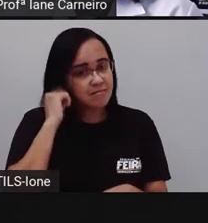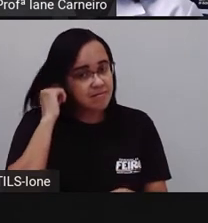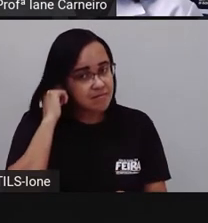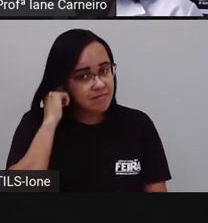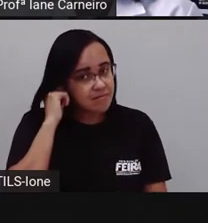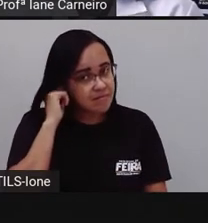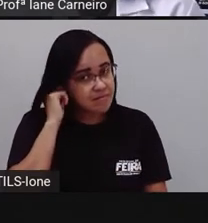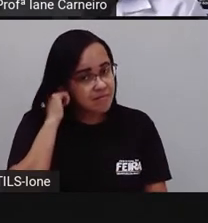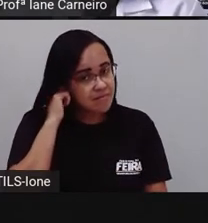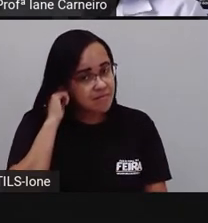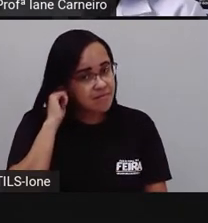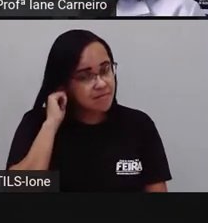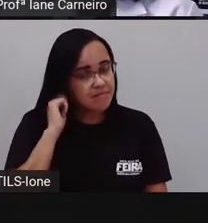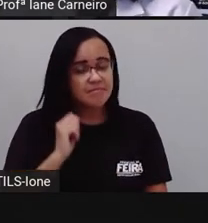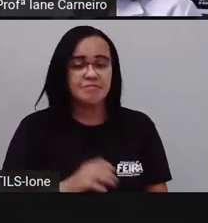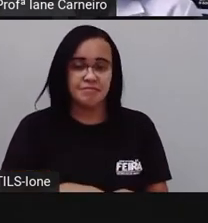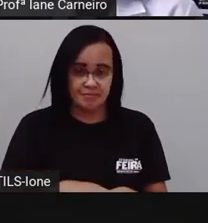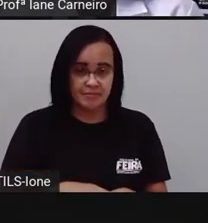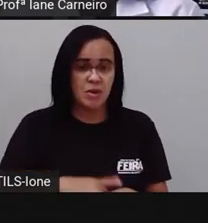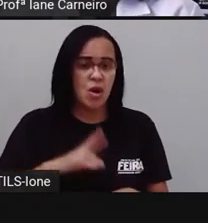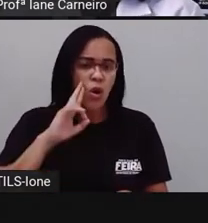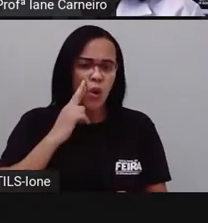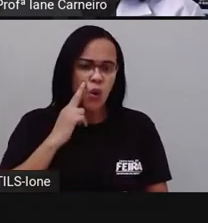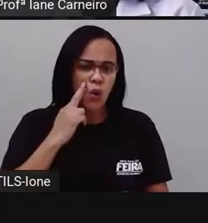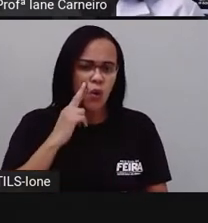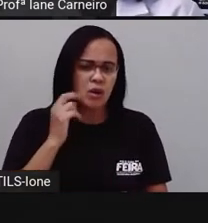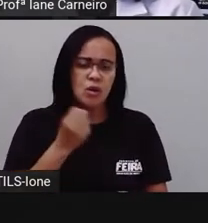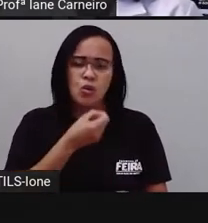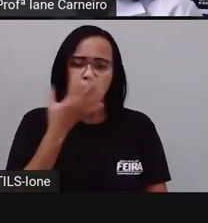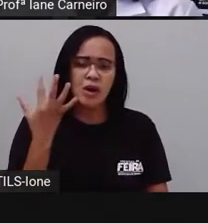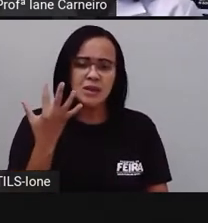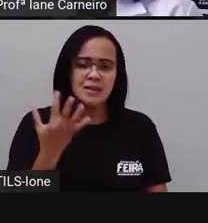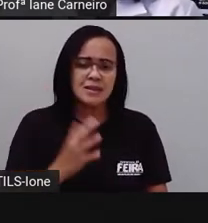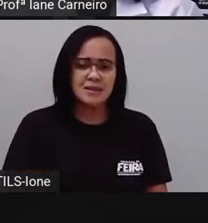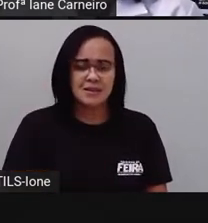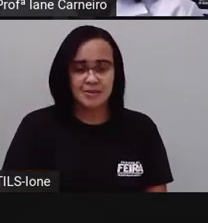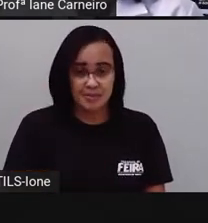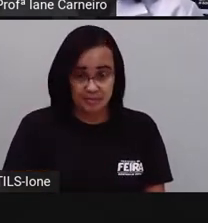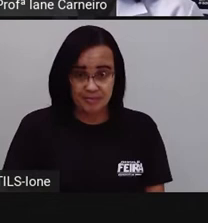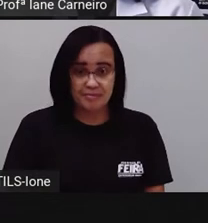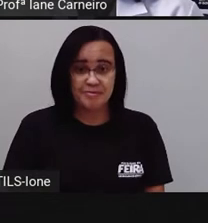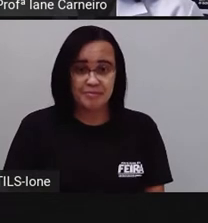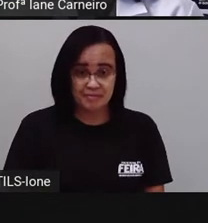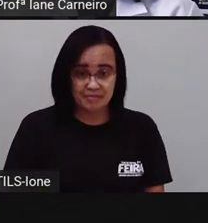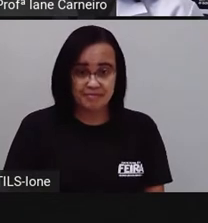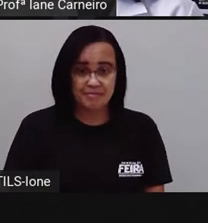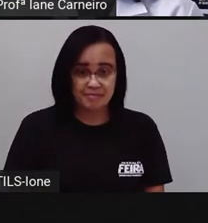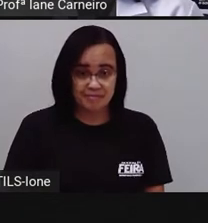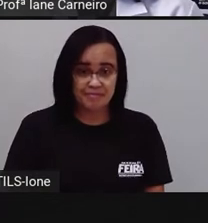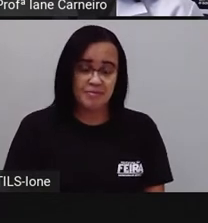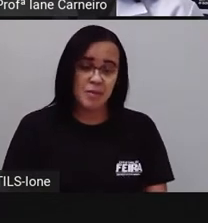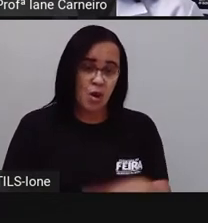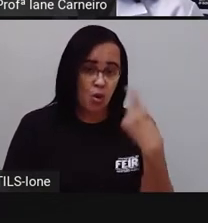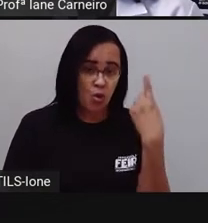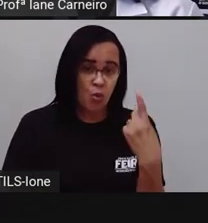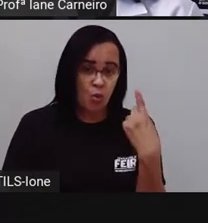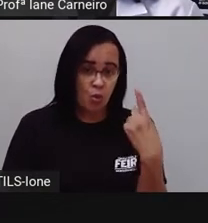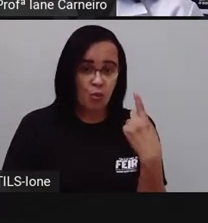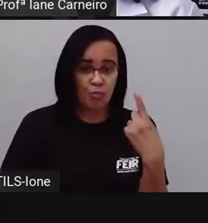da cor rosa, né? Do cor de rosa. Quantas são? Vamos contar? Ó. Só tem um.